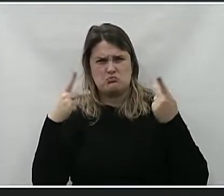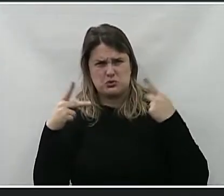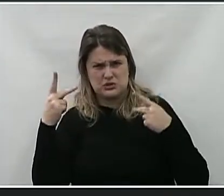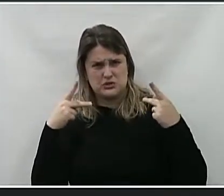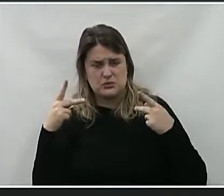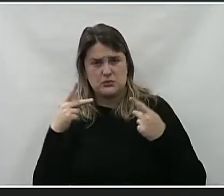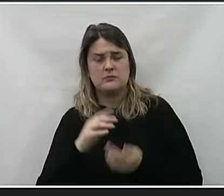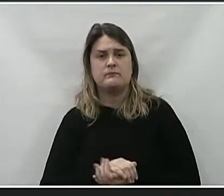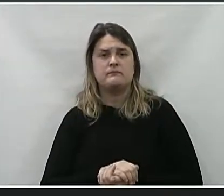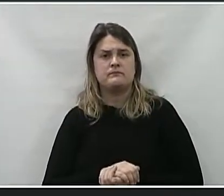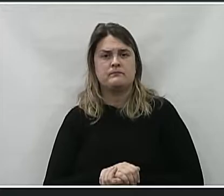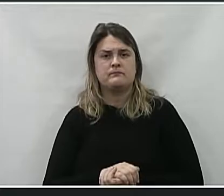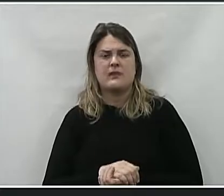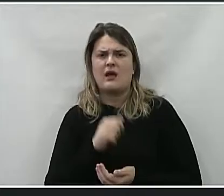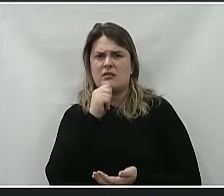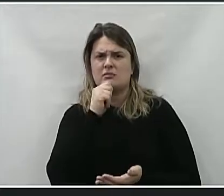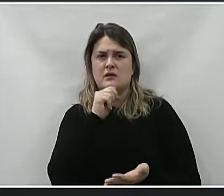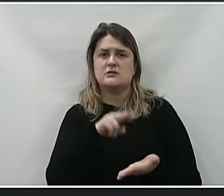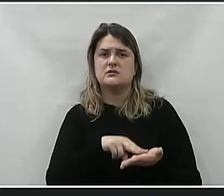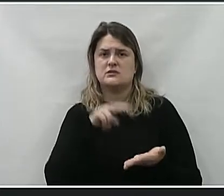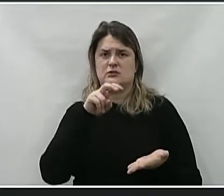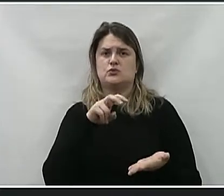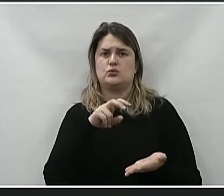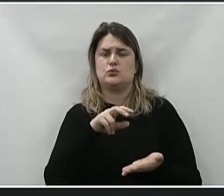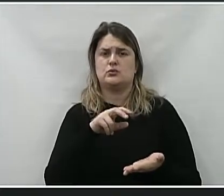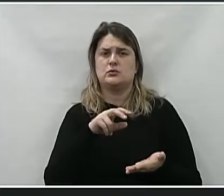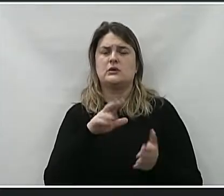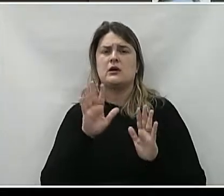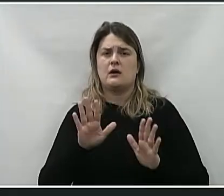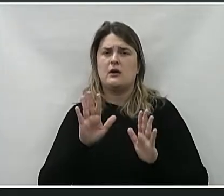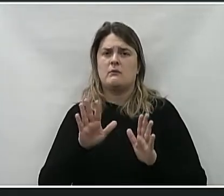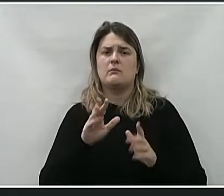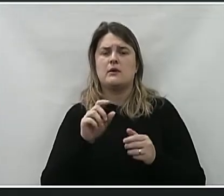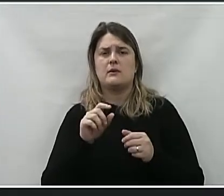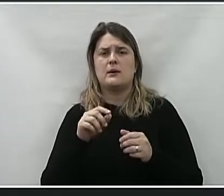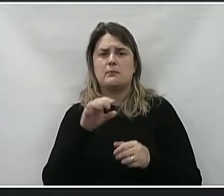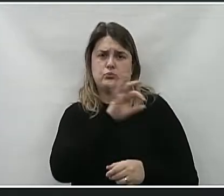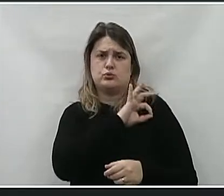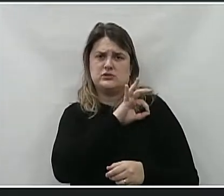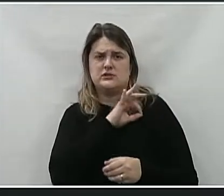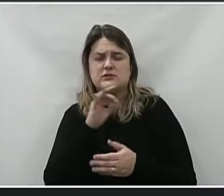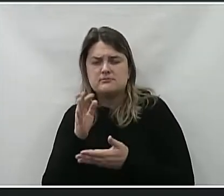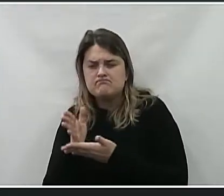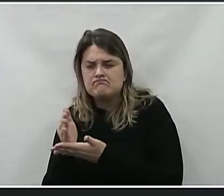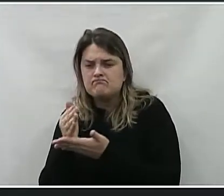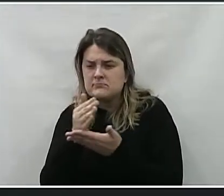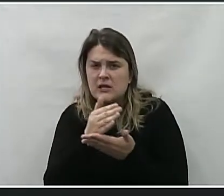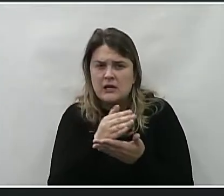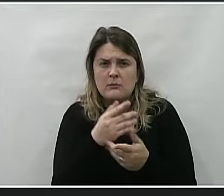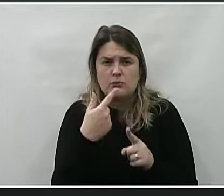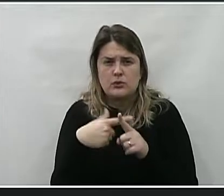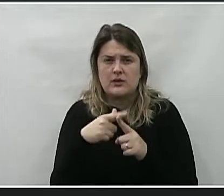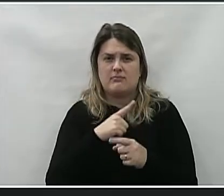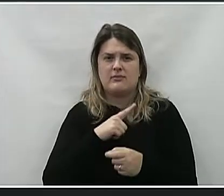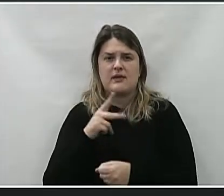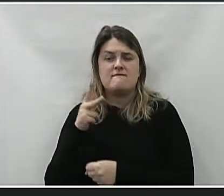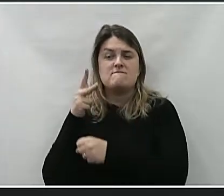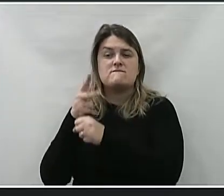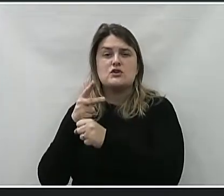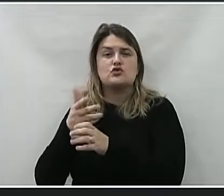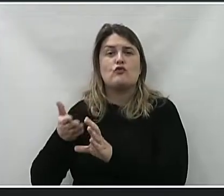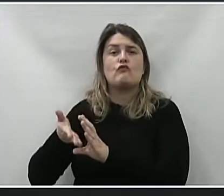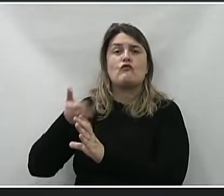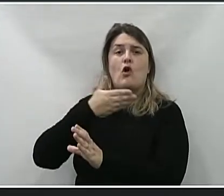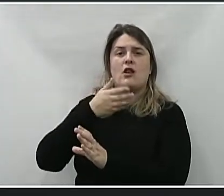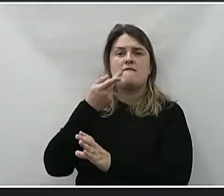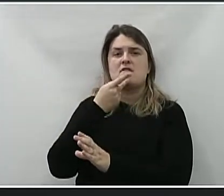políticas. É muito cedo. Acho que tem que esperar as investigações, porque tem um vídeo de fora